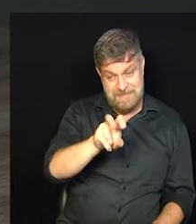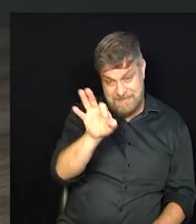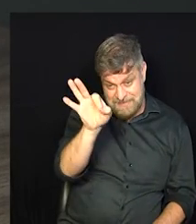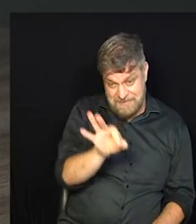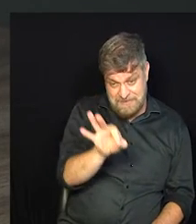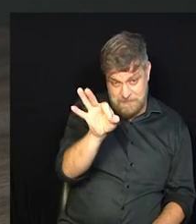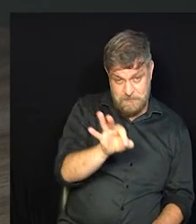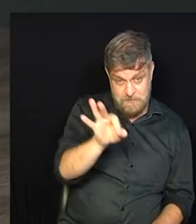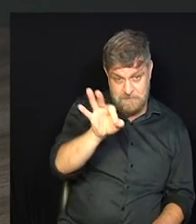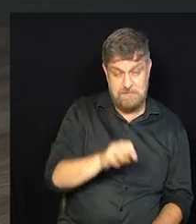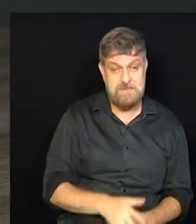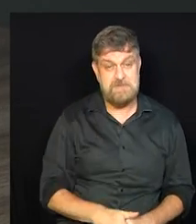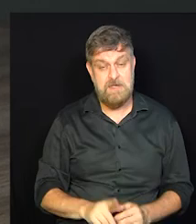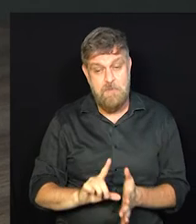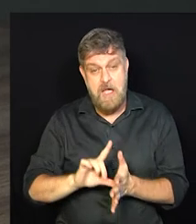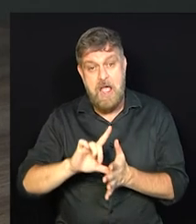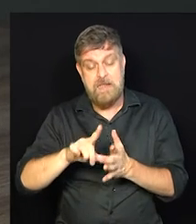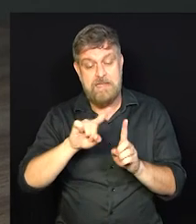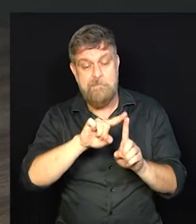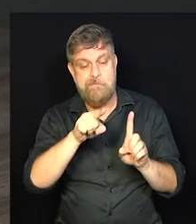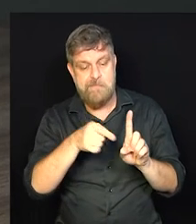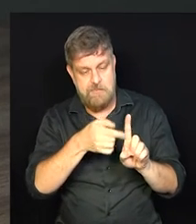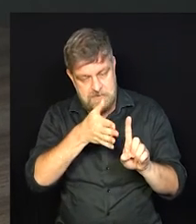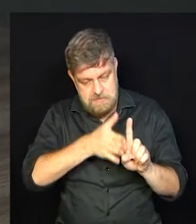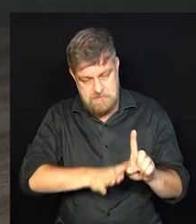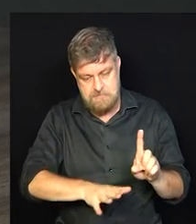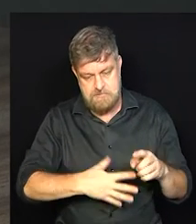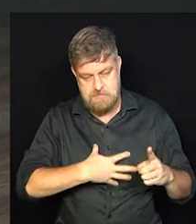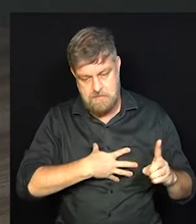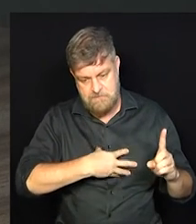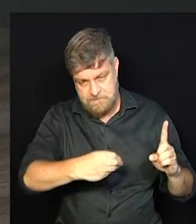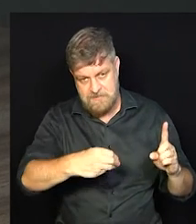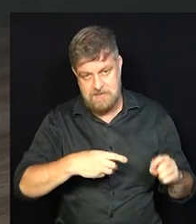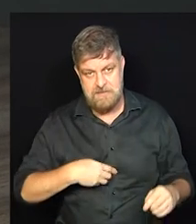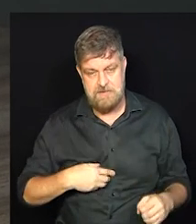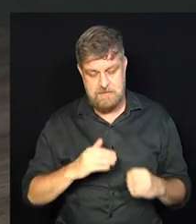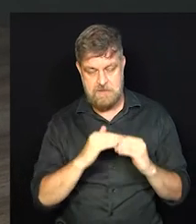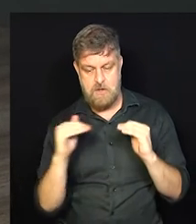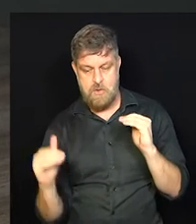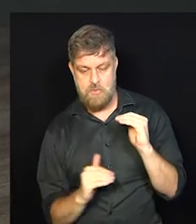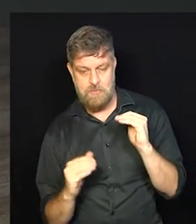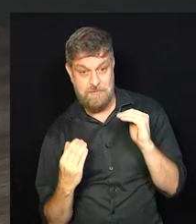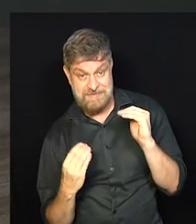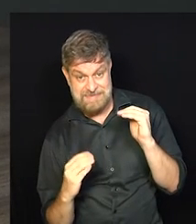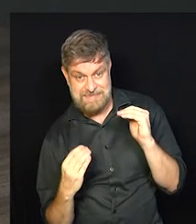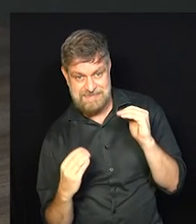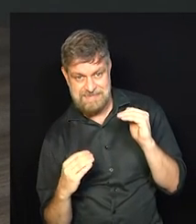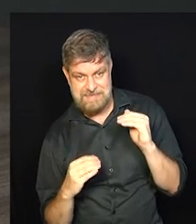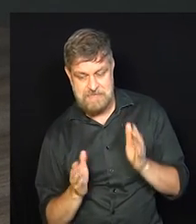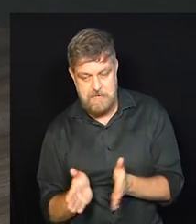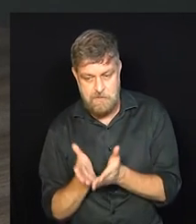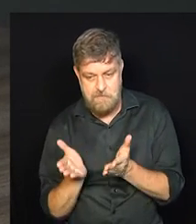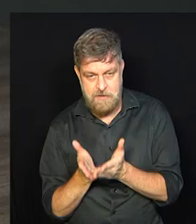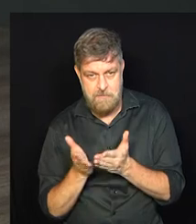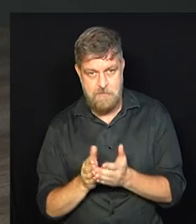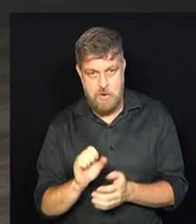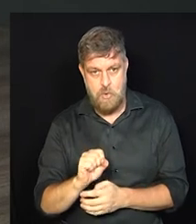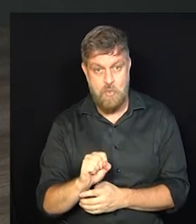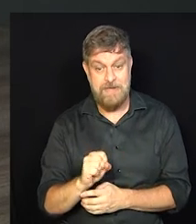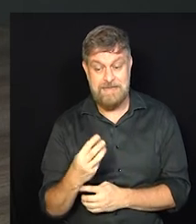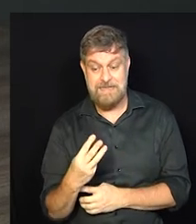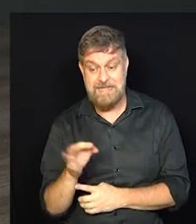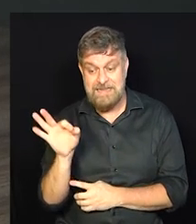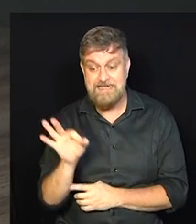% decide empreender após a maternidade e na classe C a porcentagem aumenta para